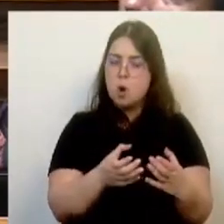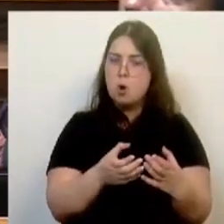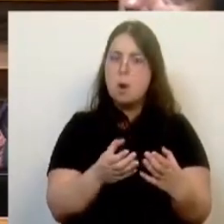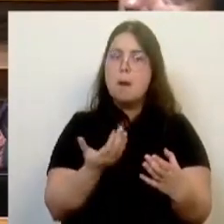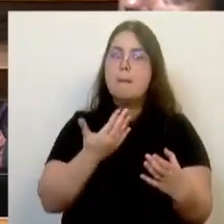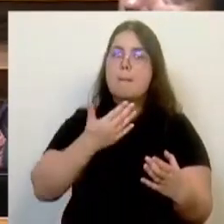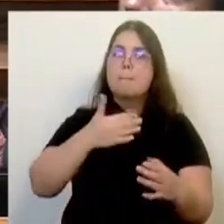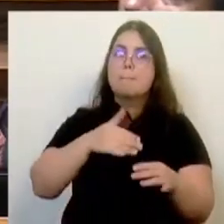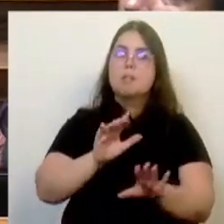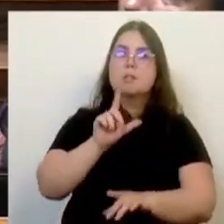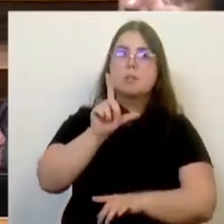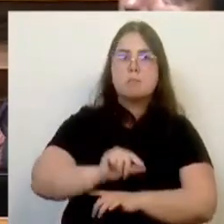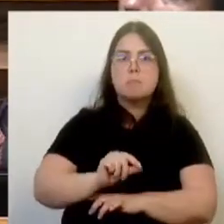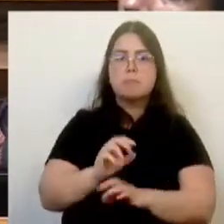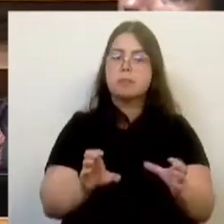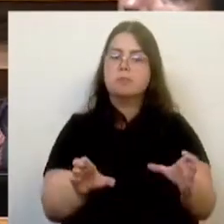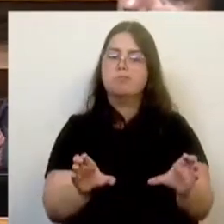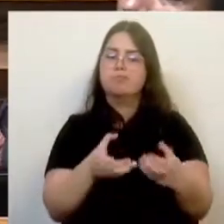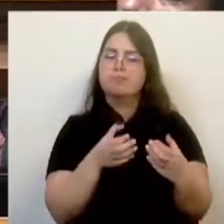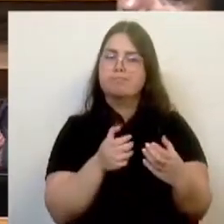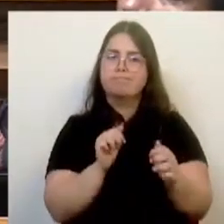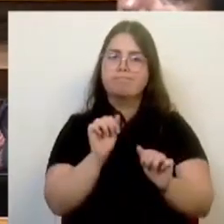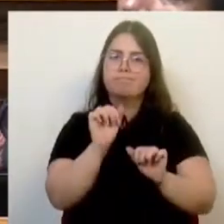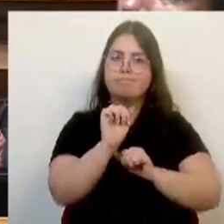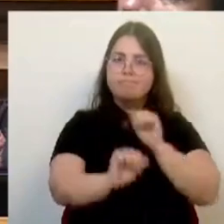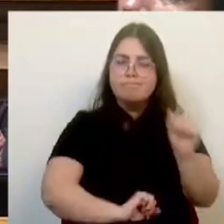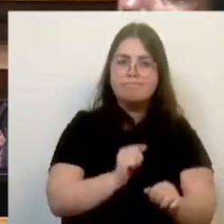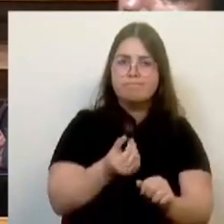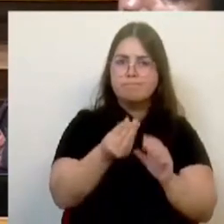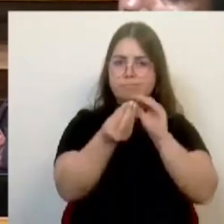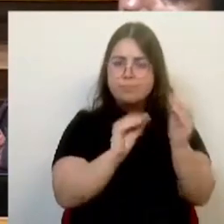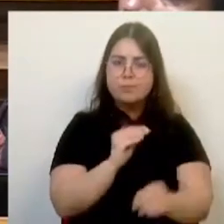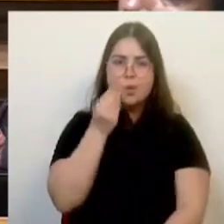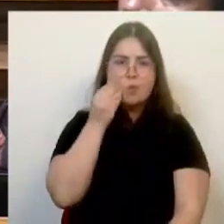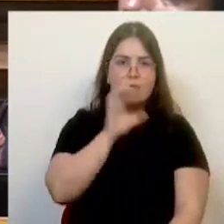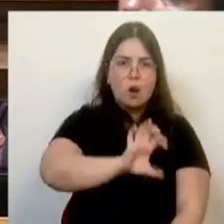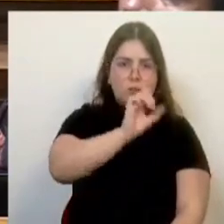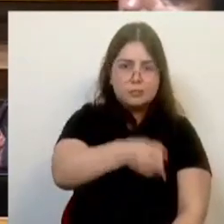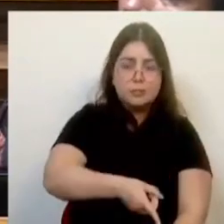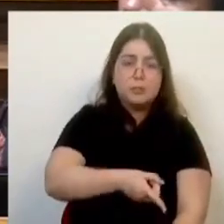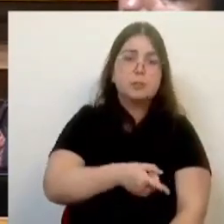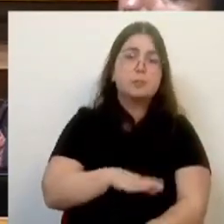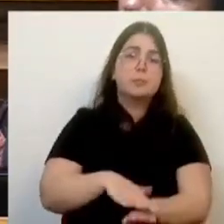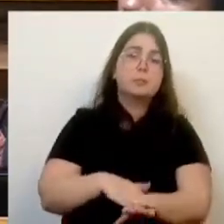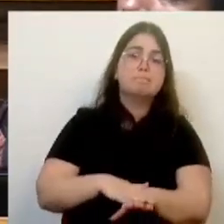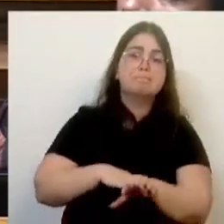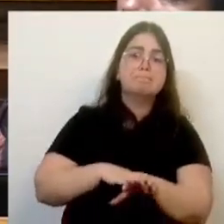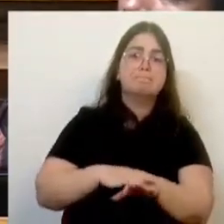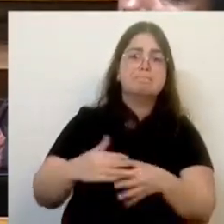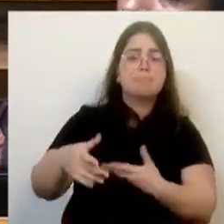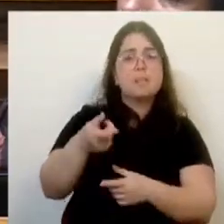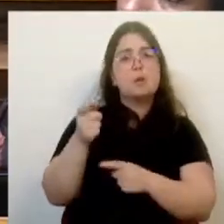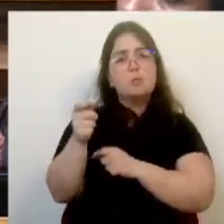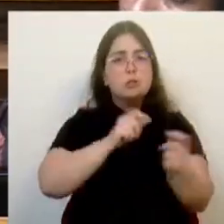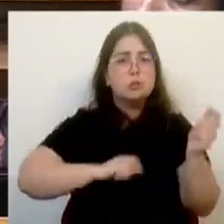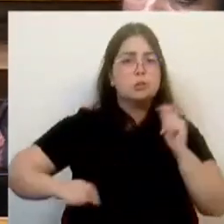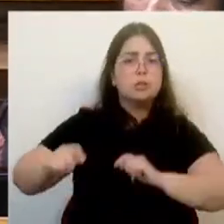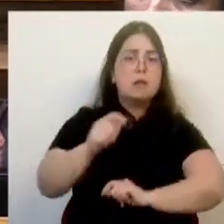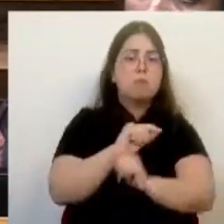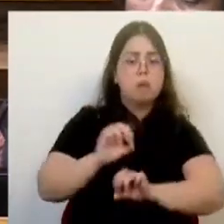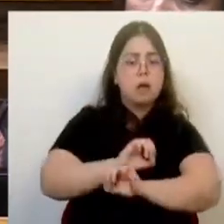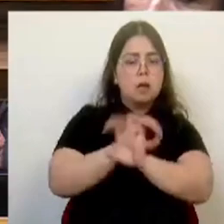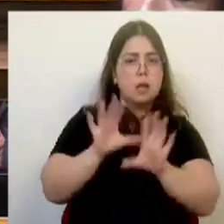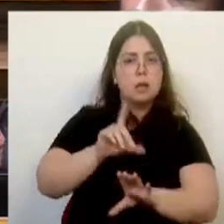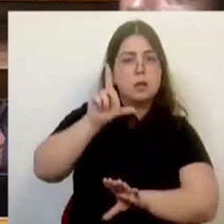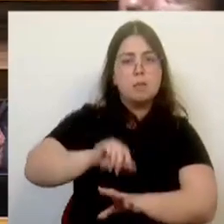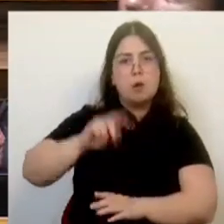como esta foi feita, ao arrepio daquilo que é uma discussão transparente e feita com e para os